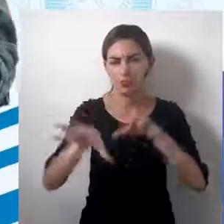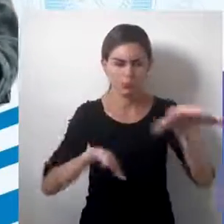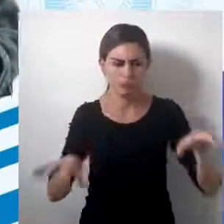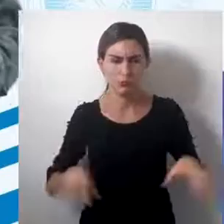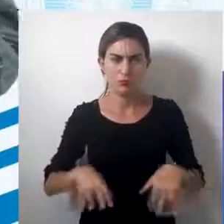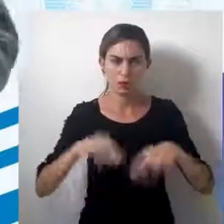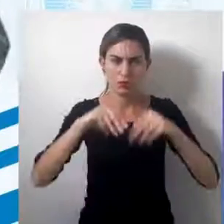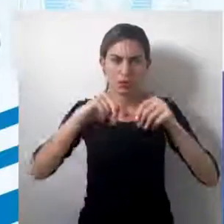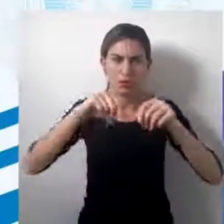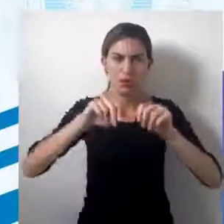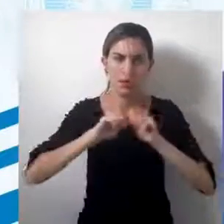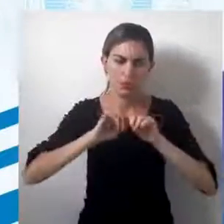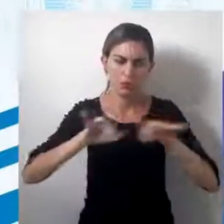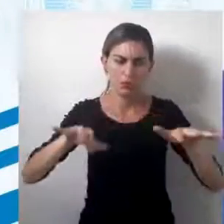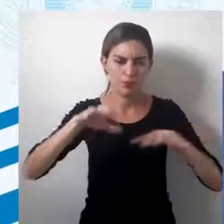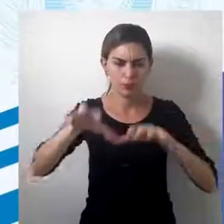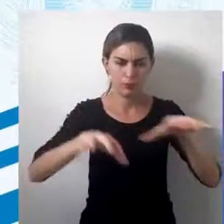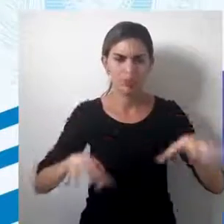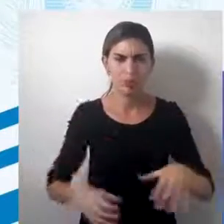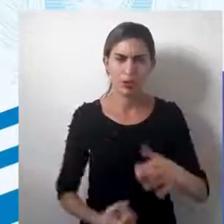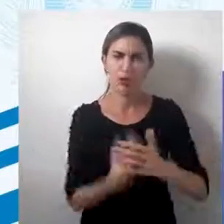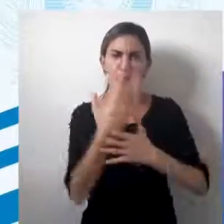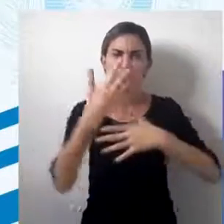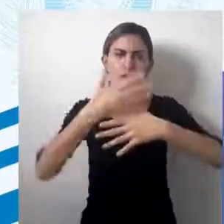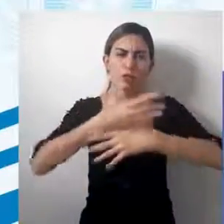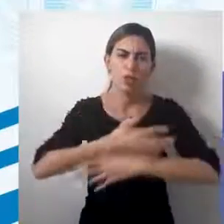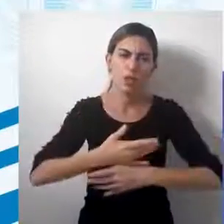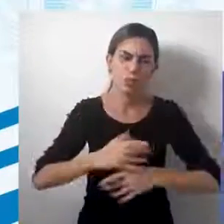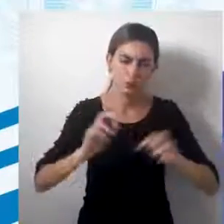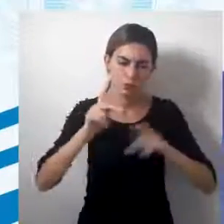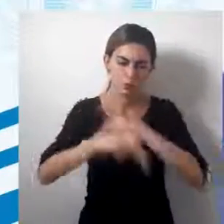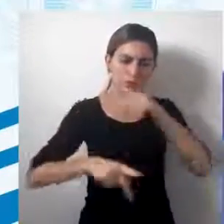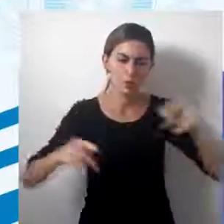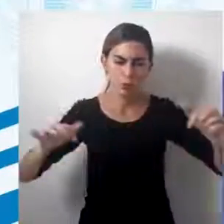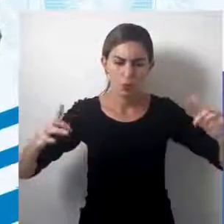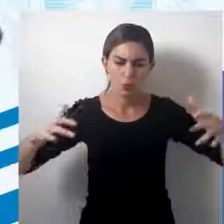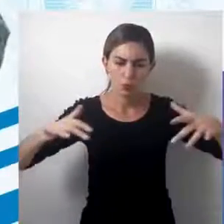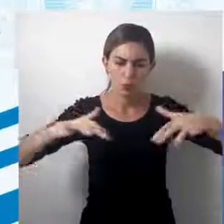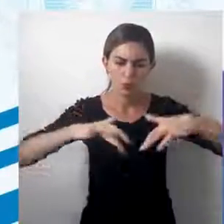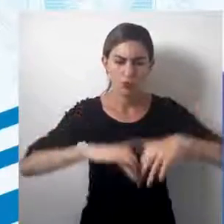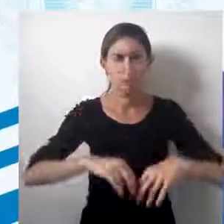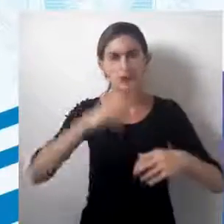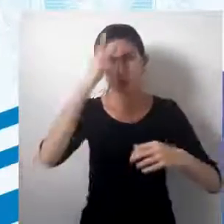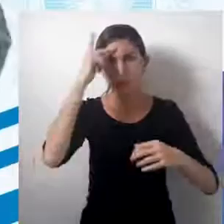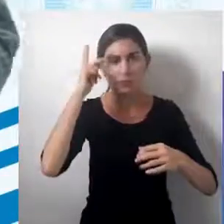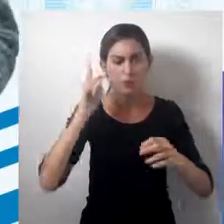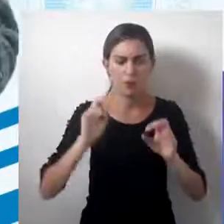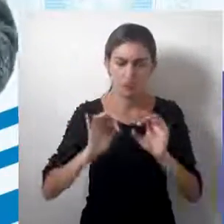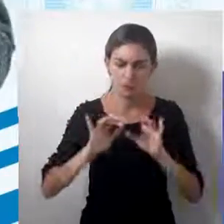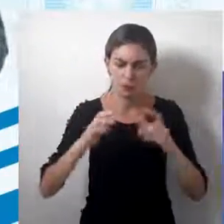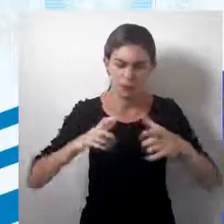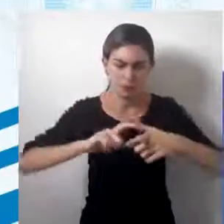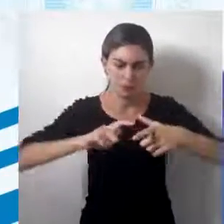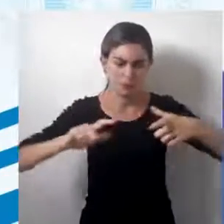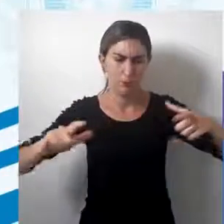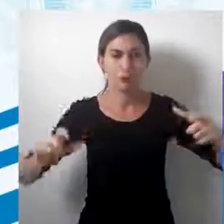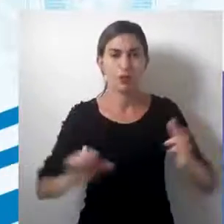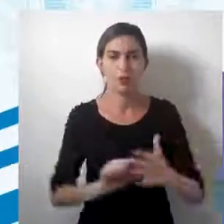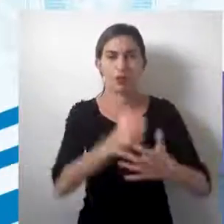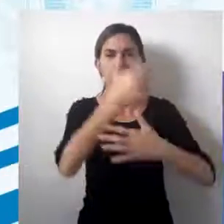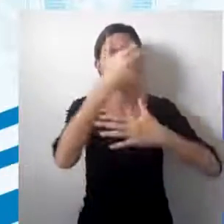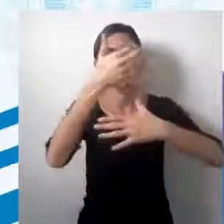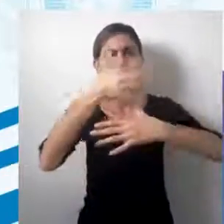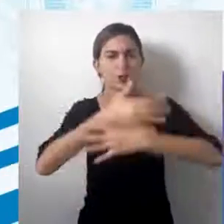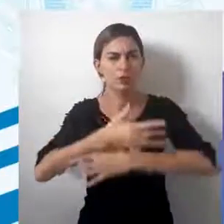diversos lugares na Terra, criando aglomerações, primeiras aglomerações, depois vêm as